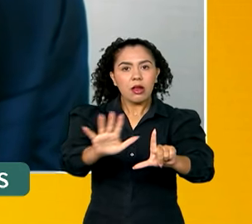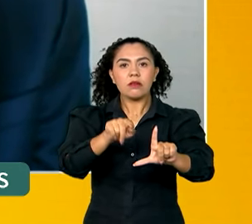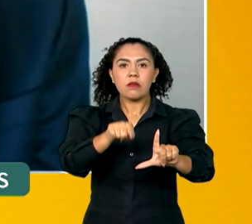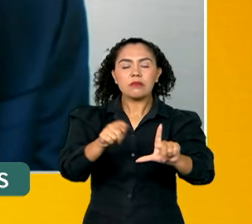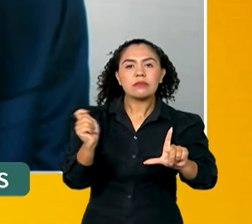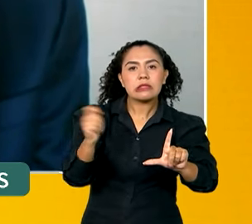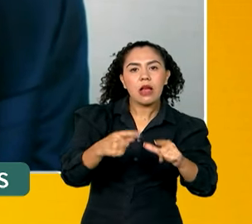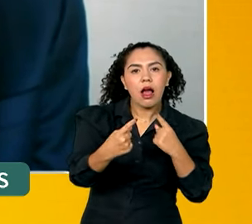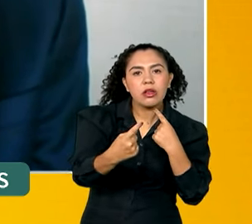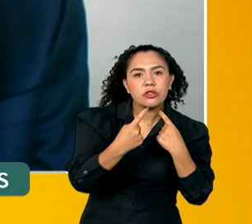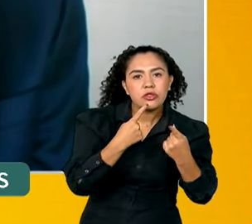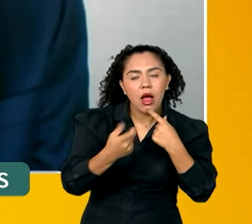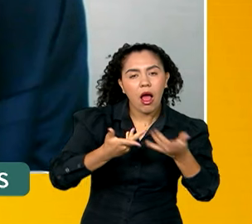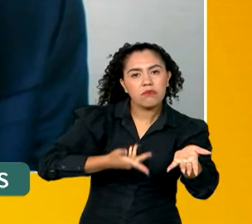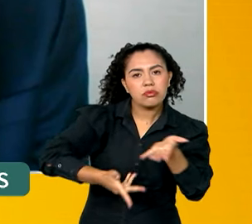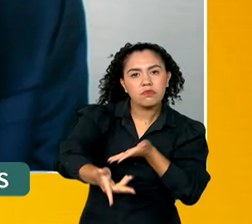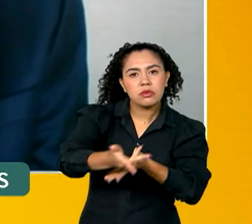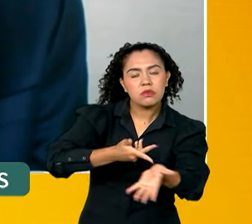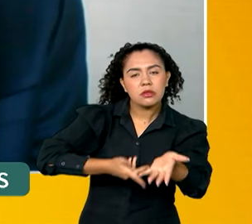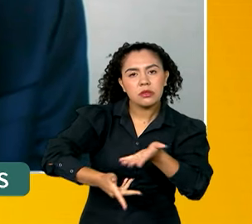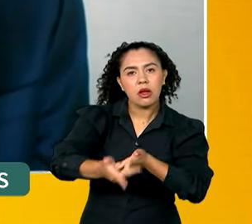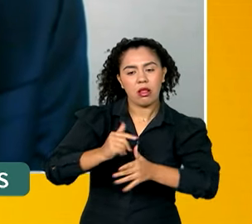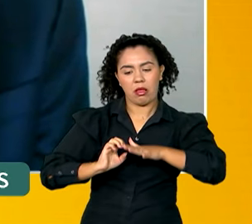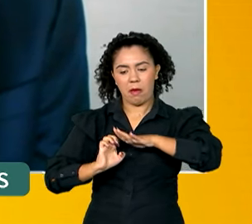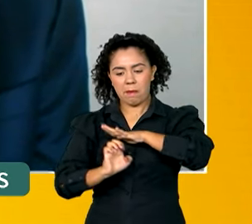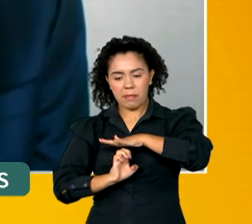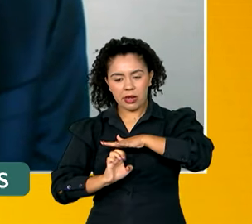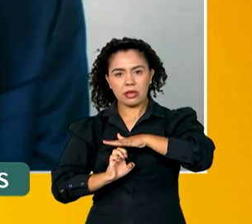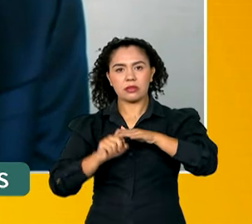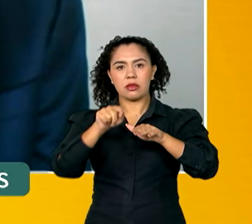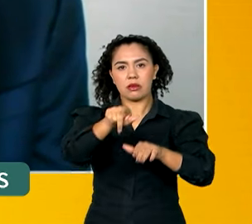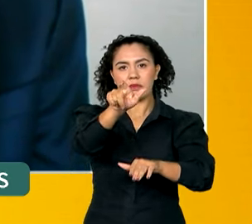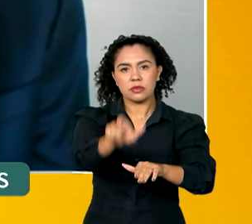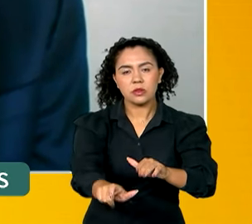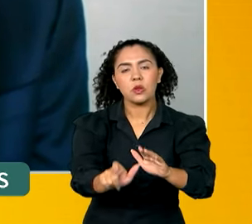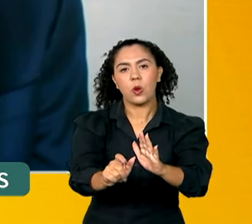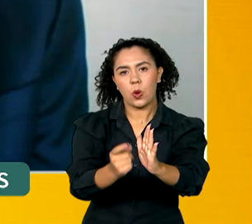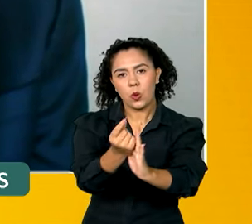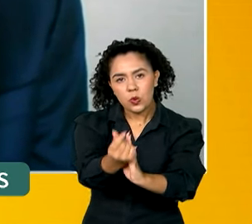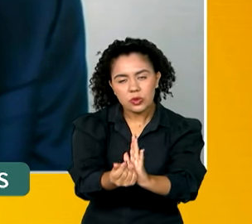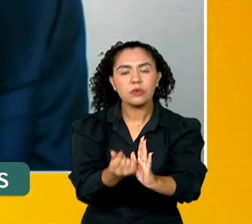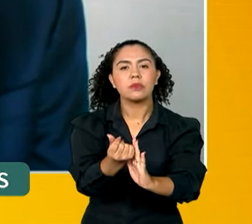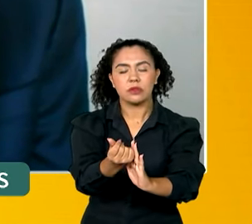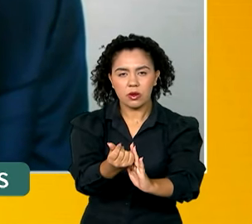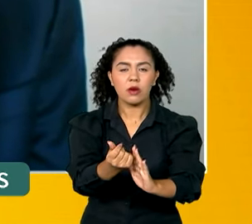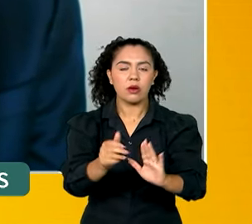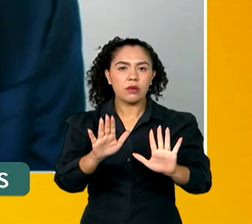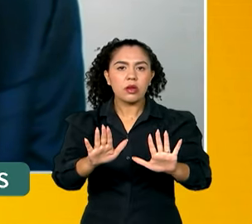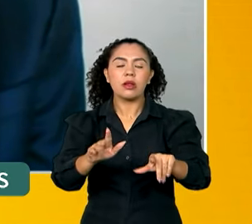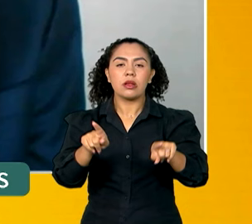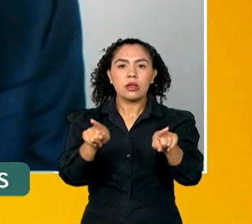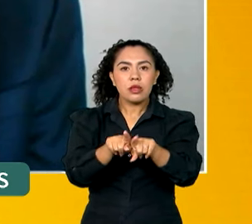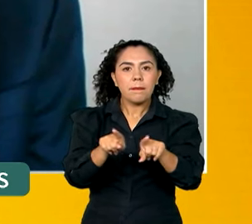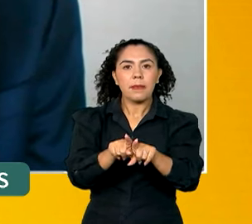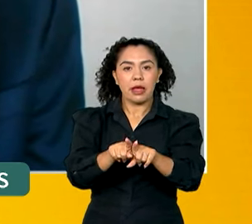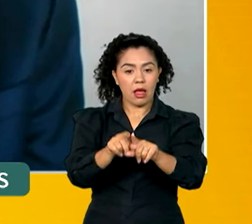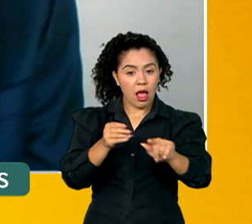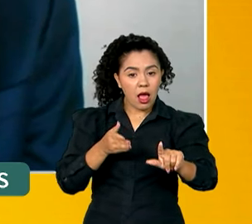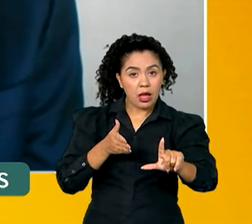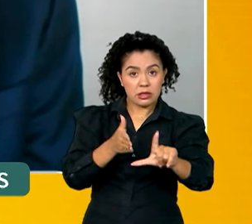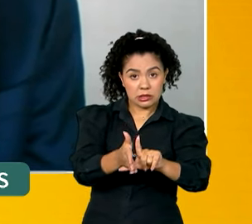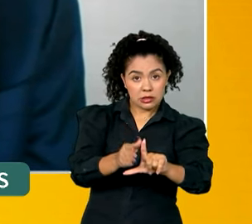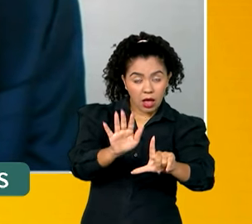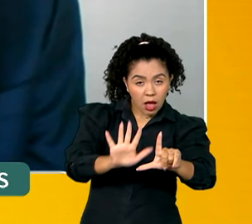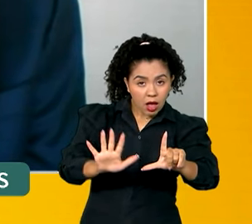diálogo entre consumidores e fornecedores, e em quem tem acesso de serviço para